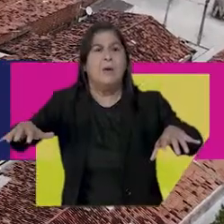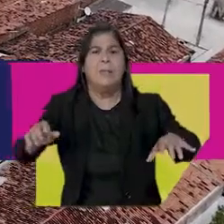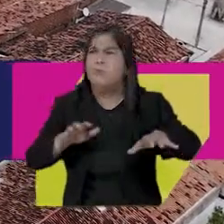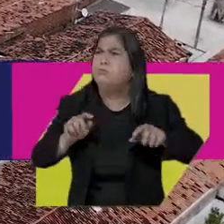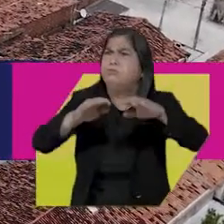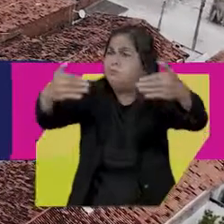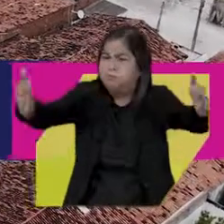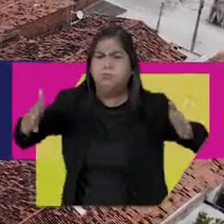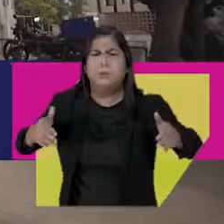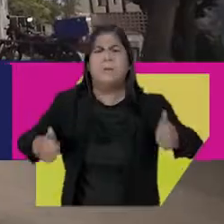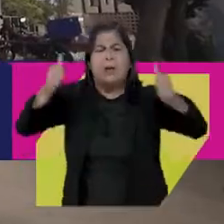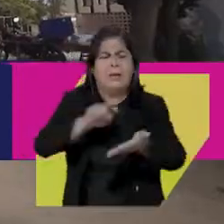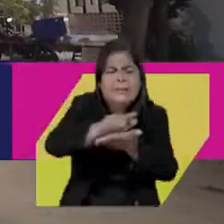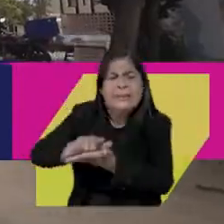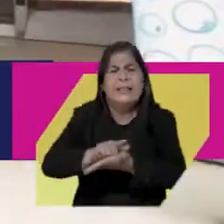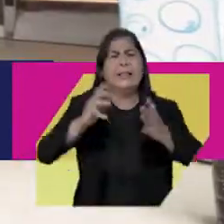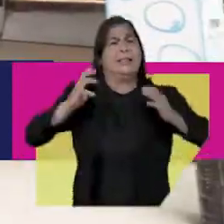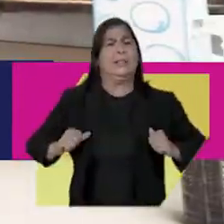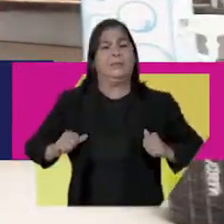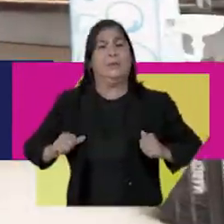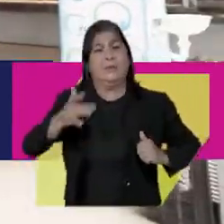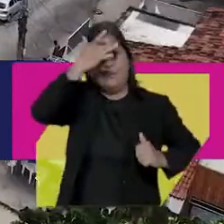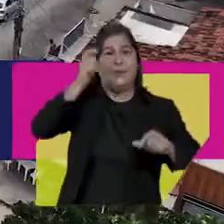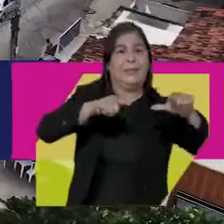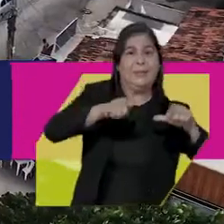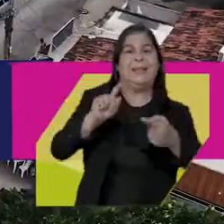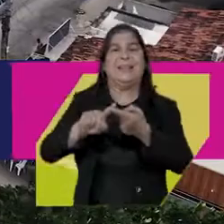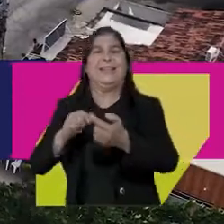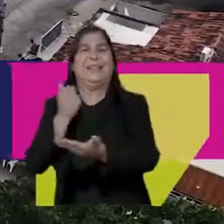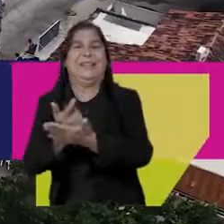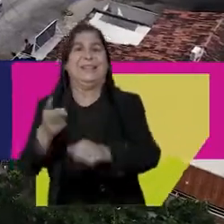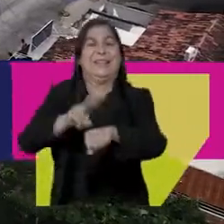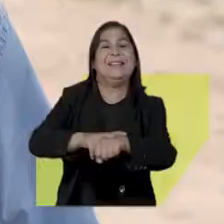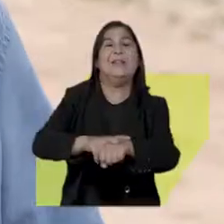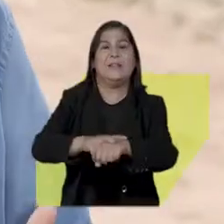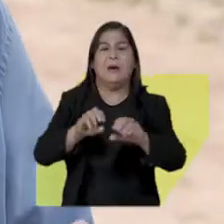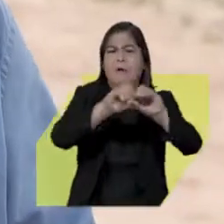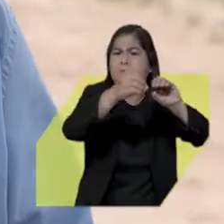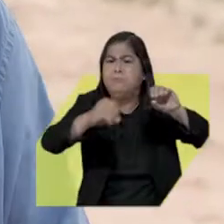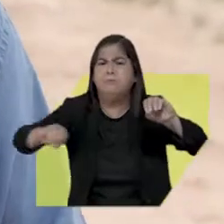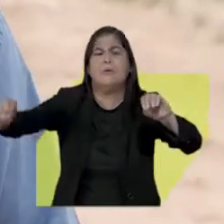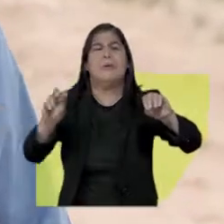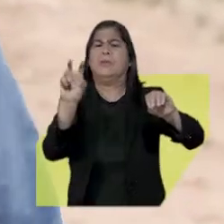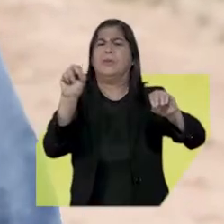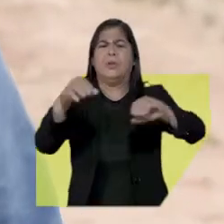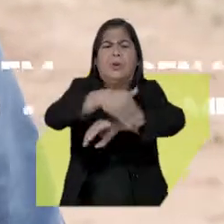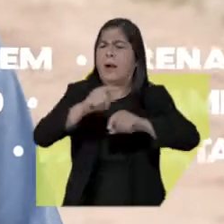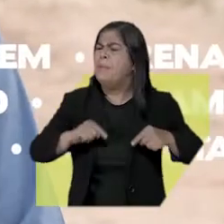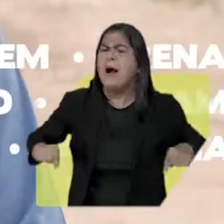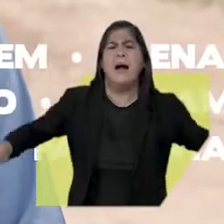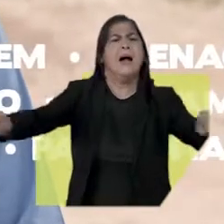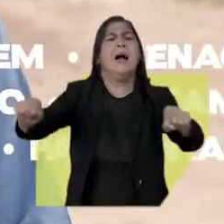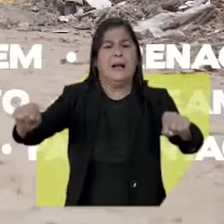além de melhorar a infraestrutura e a higiene do local para quem trabalha e para quem compra aqui. Vamos sanear e calçar 50